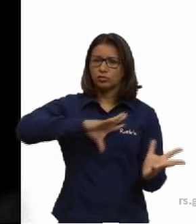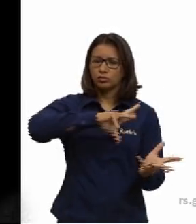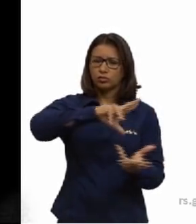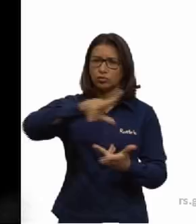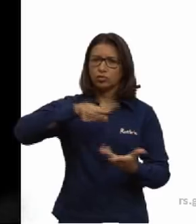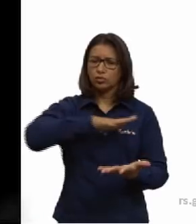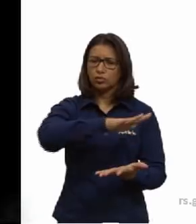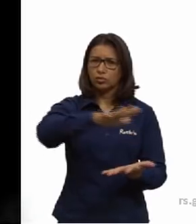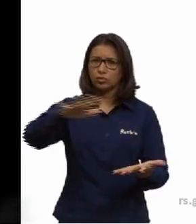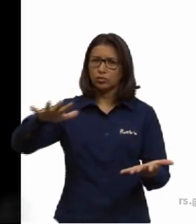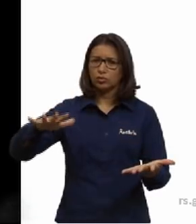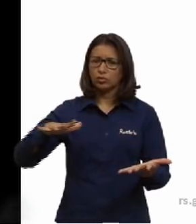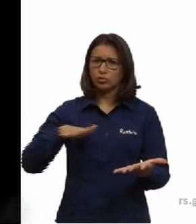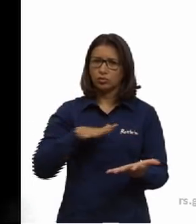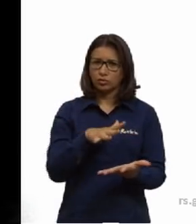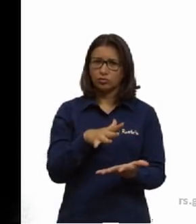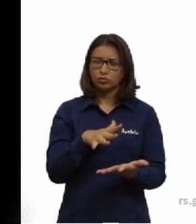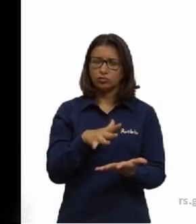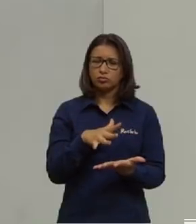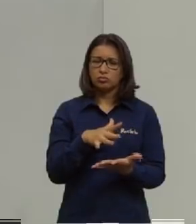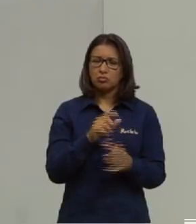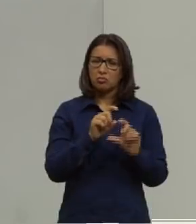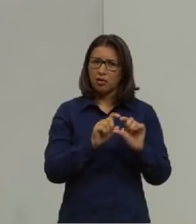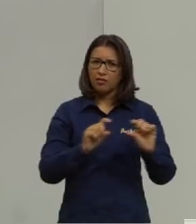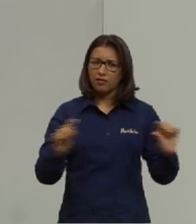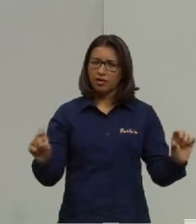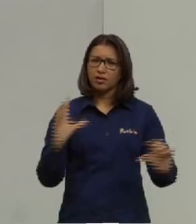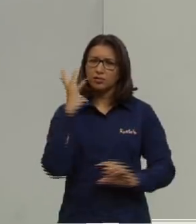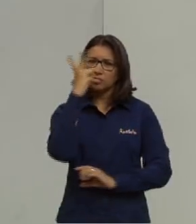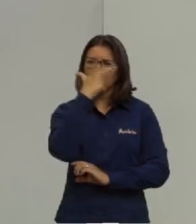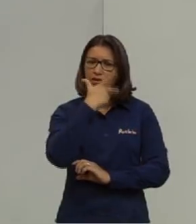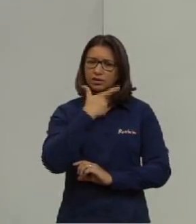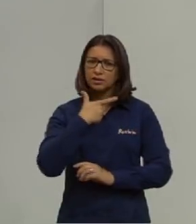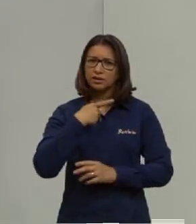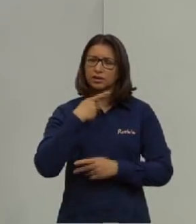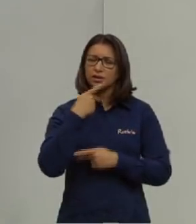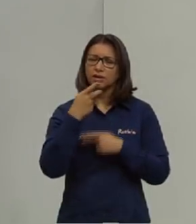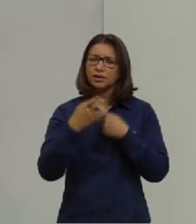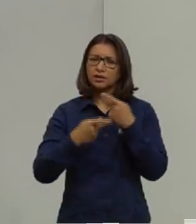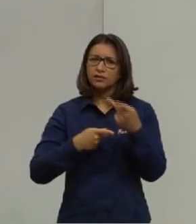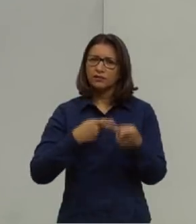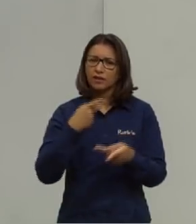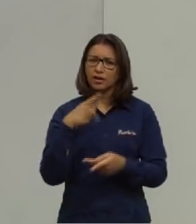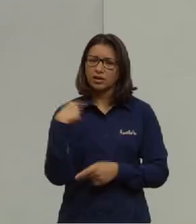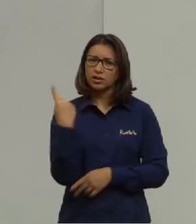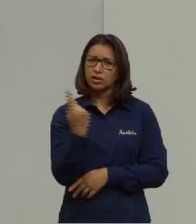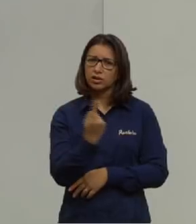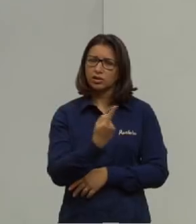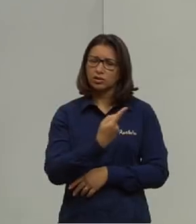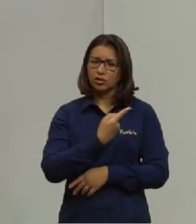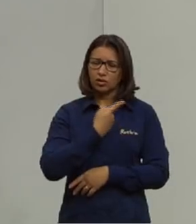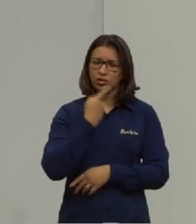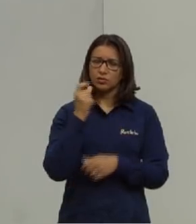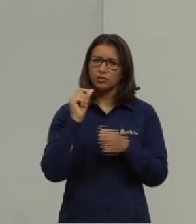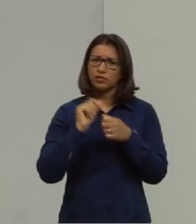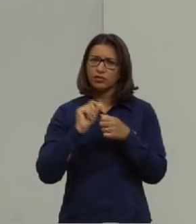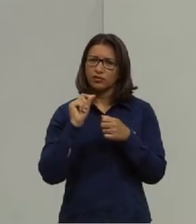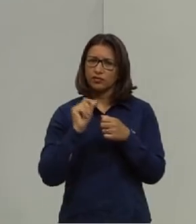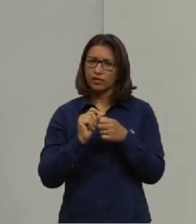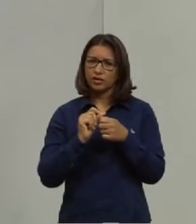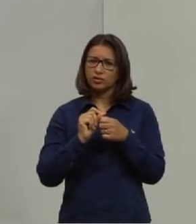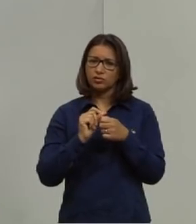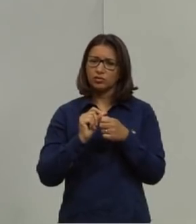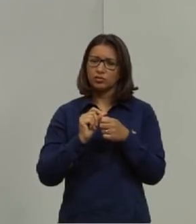porque sim, né, existe uma frase que eu acho até bonita, que diz assim, que nós somos feitos de pó de estrelas. E sim,